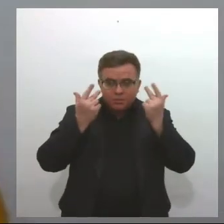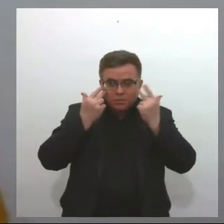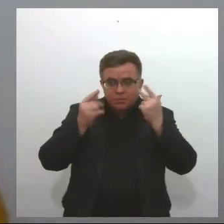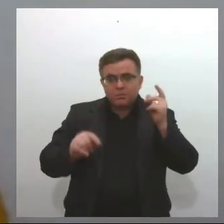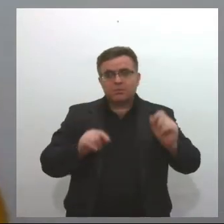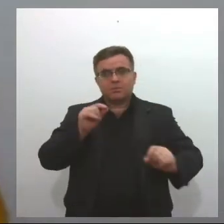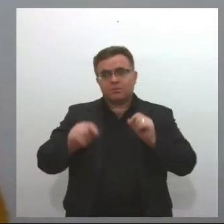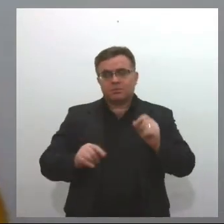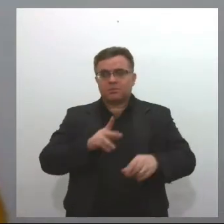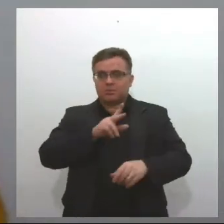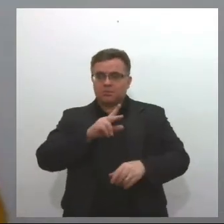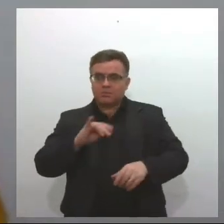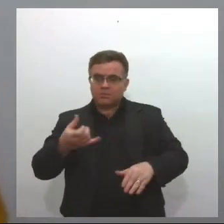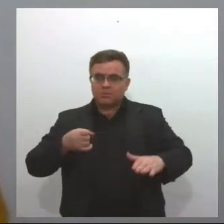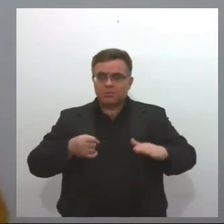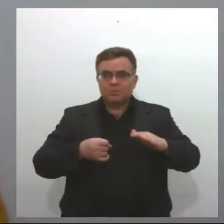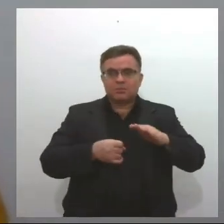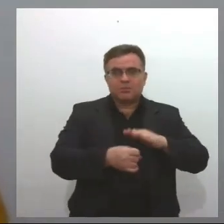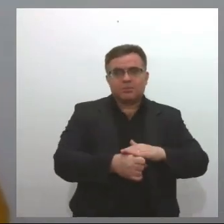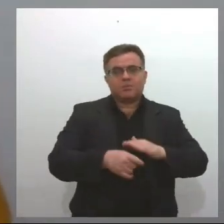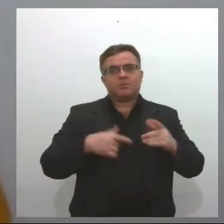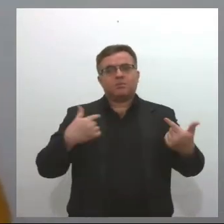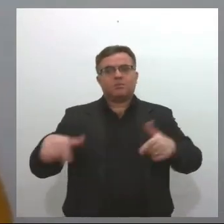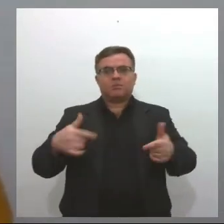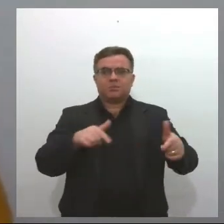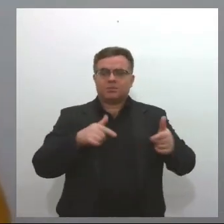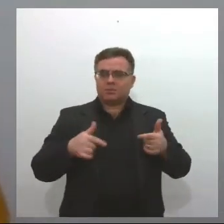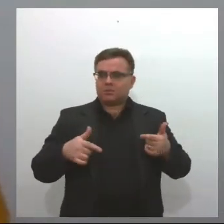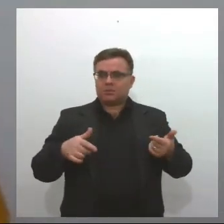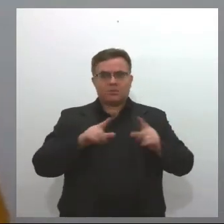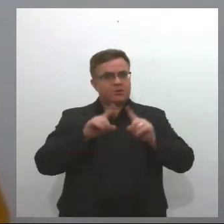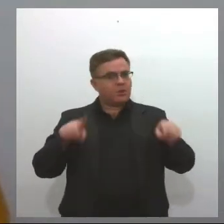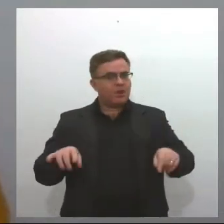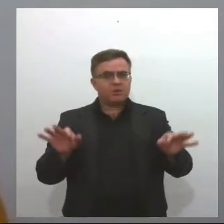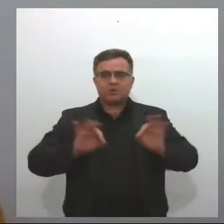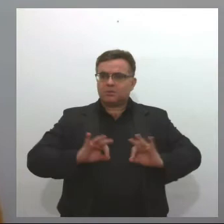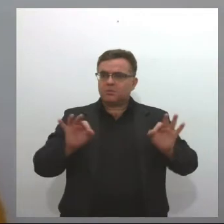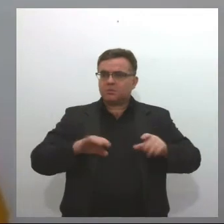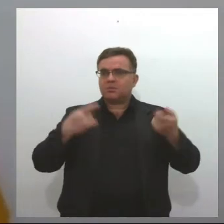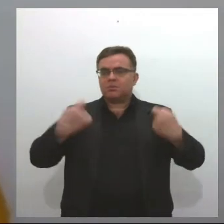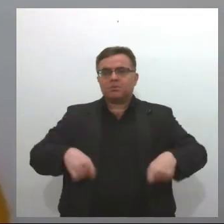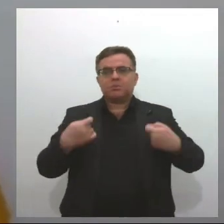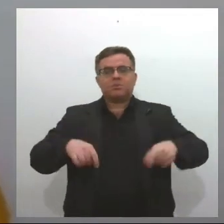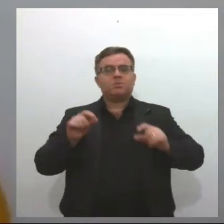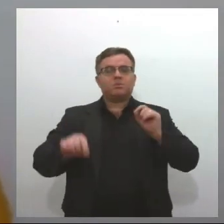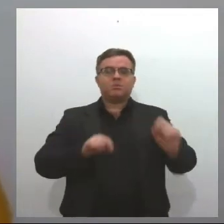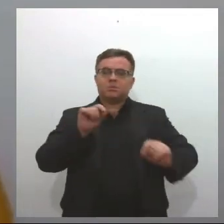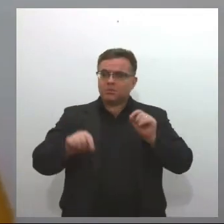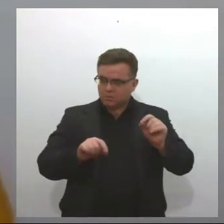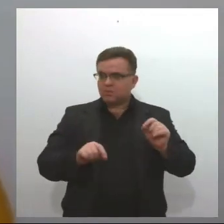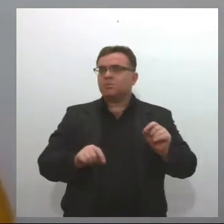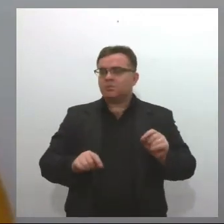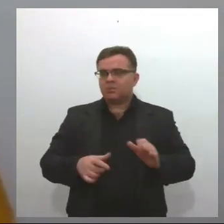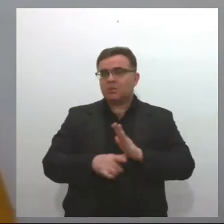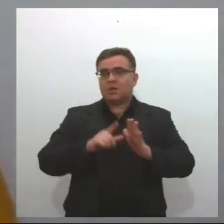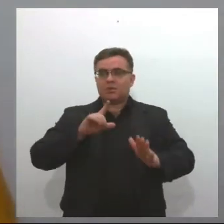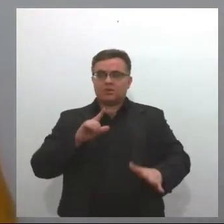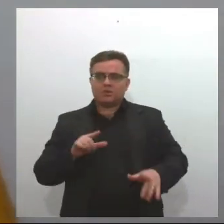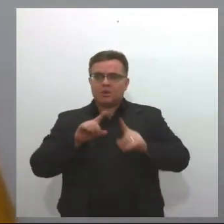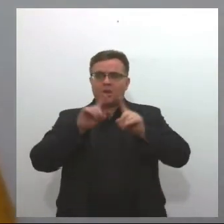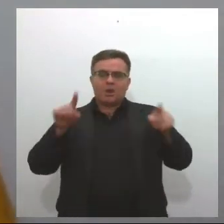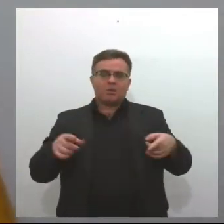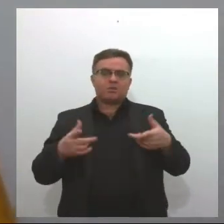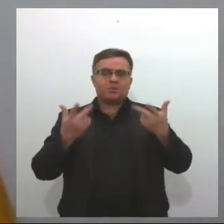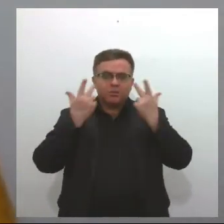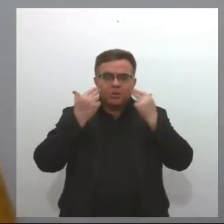está iniciando suas atividades que não está funcionando todos os dias e ela precisa passar por uma inspeção prévia antes de funcionar. Então a empresa ainda